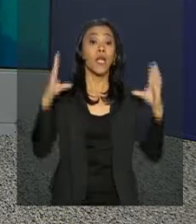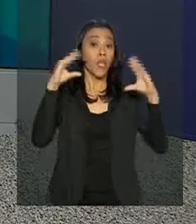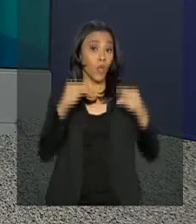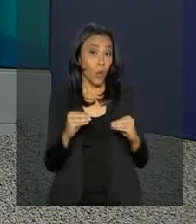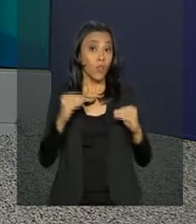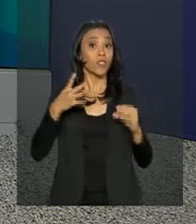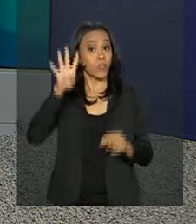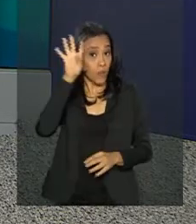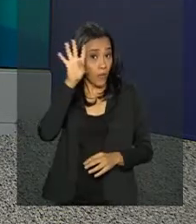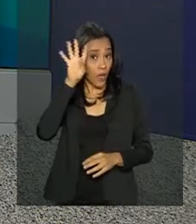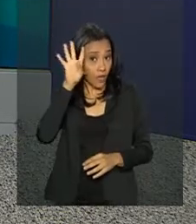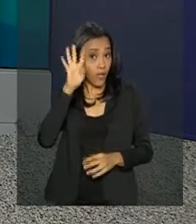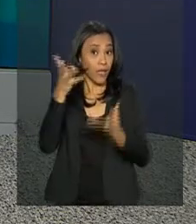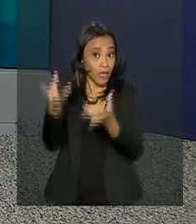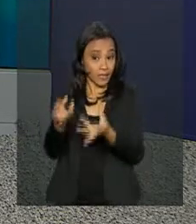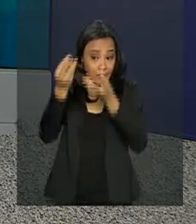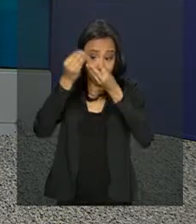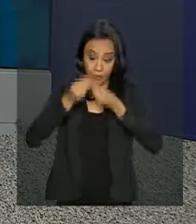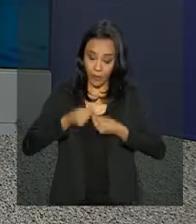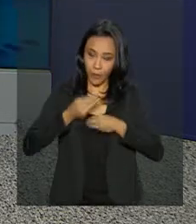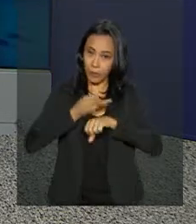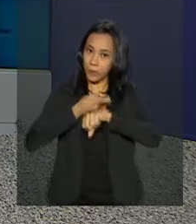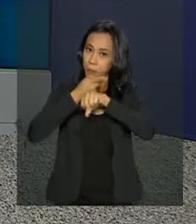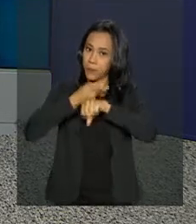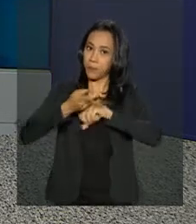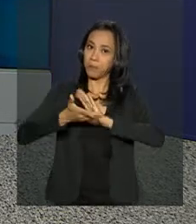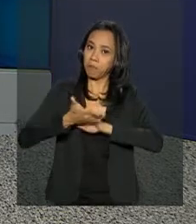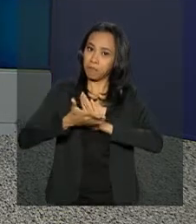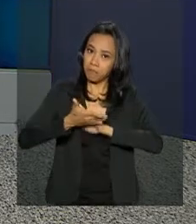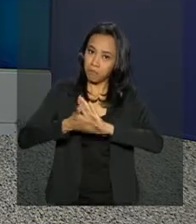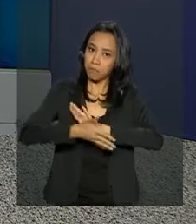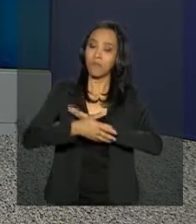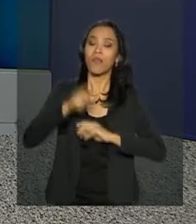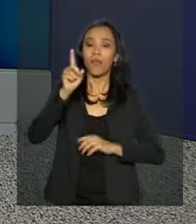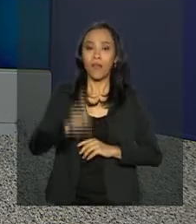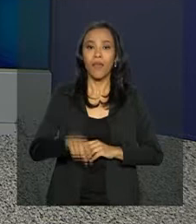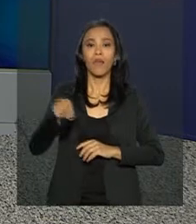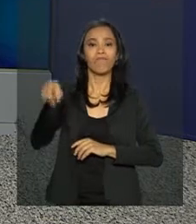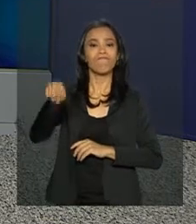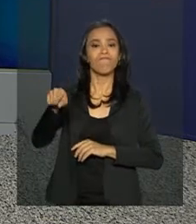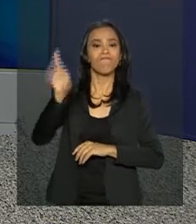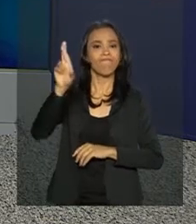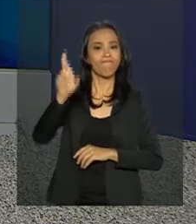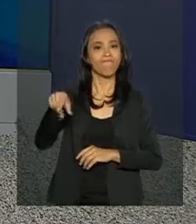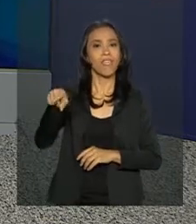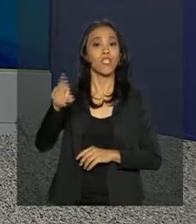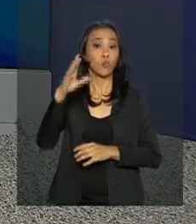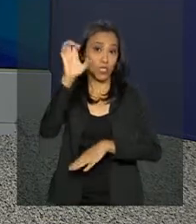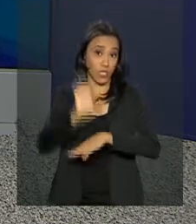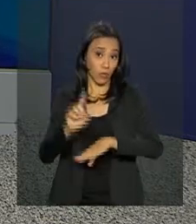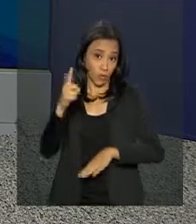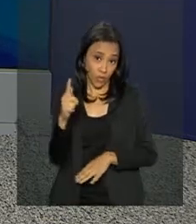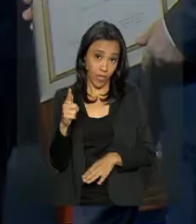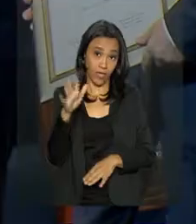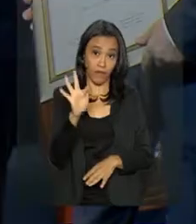recebeu a comenda do mérito industrial, uma homenagem da Federação das Indústrias do Estado de Goiás.